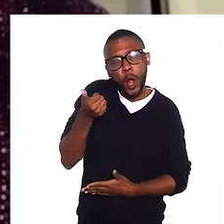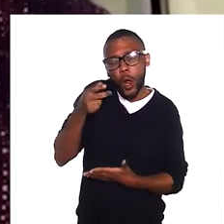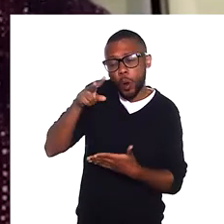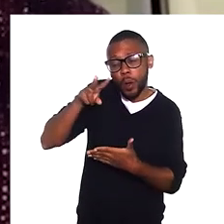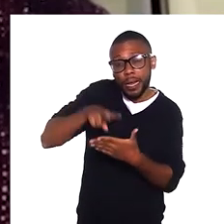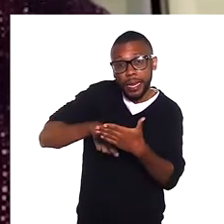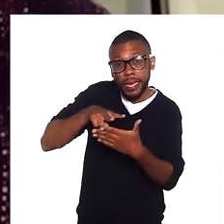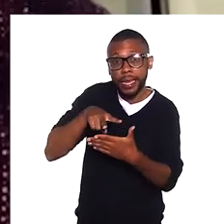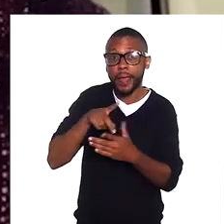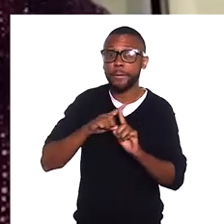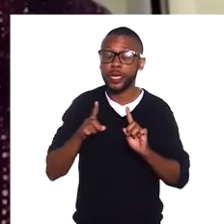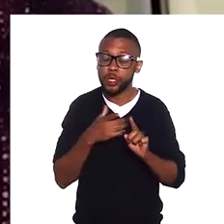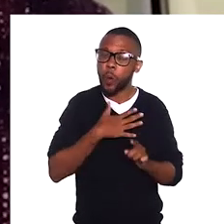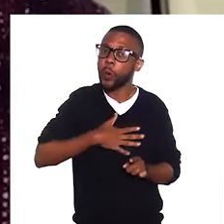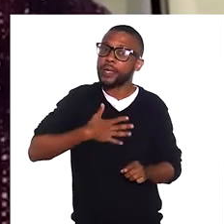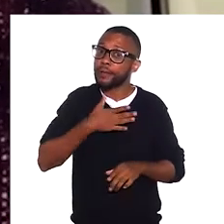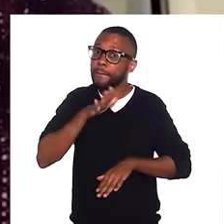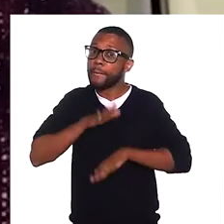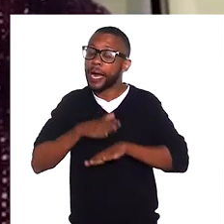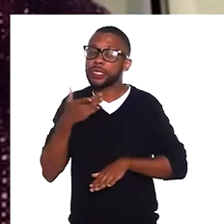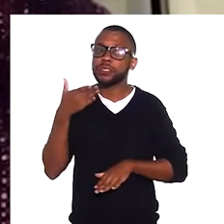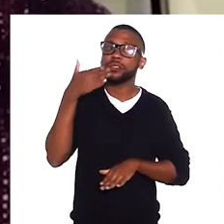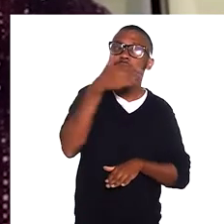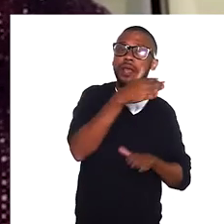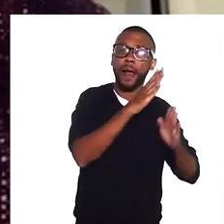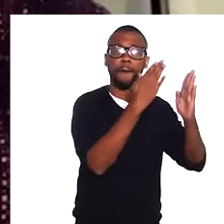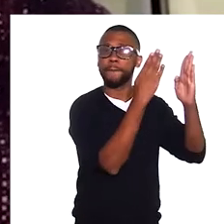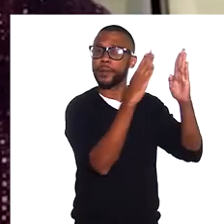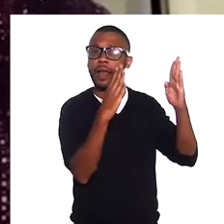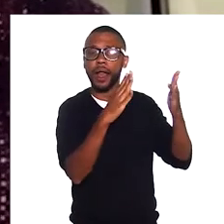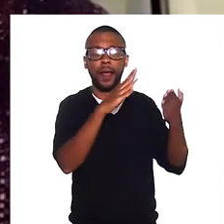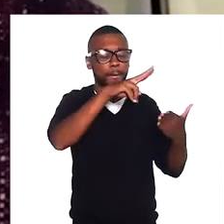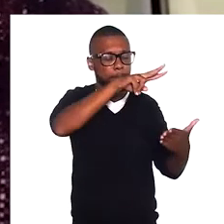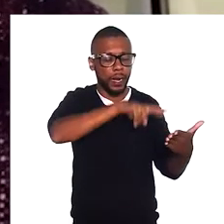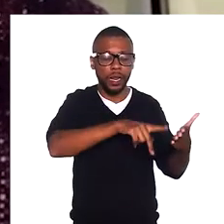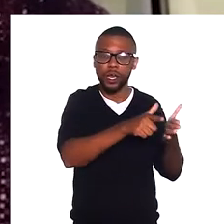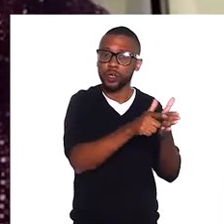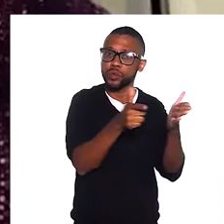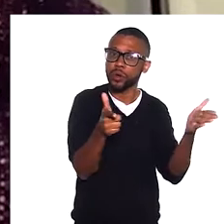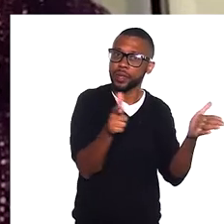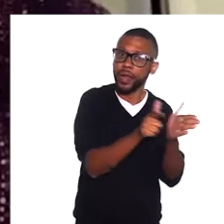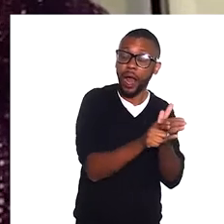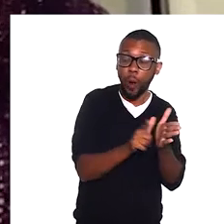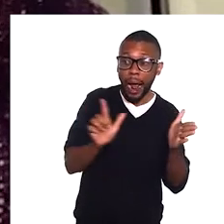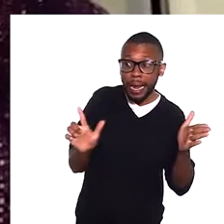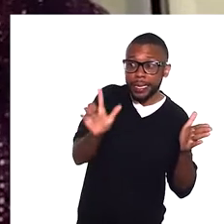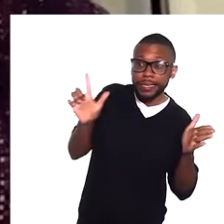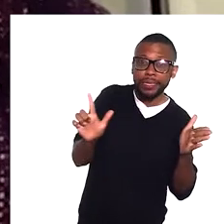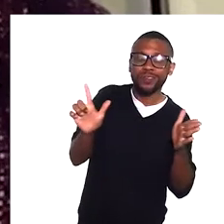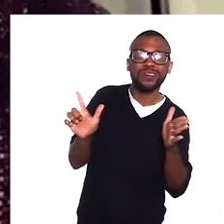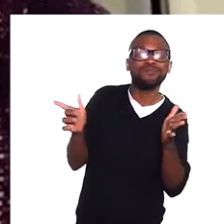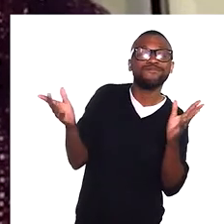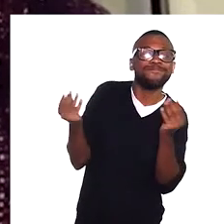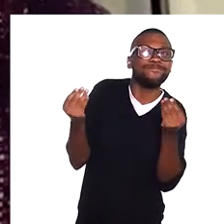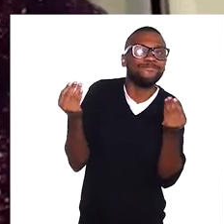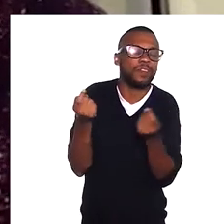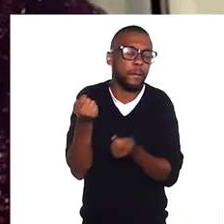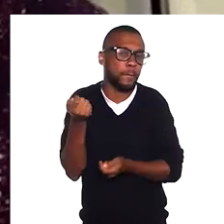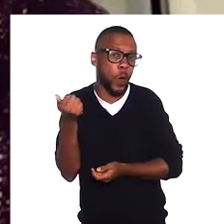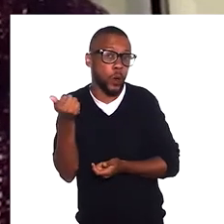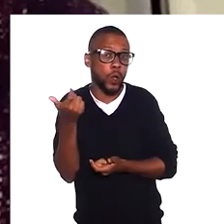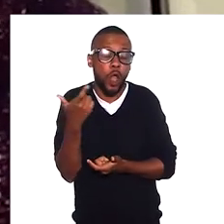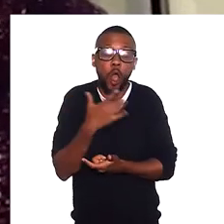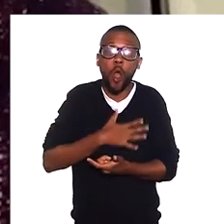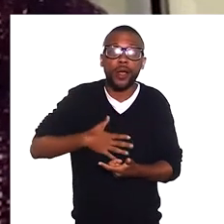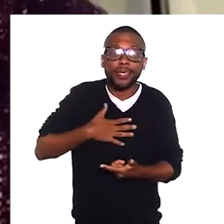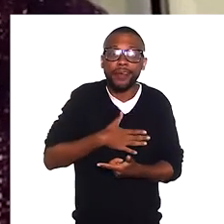época. Eu lia muito jornal. Eu gostava de ir à biblioteca para ler jornal. Eu lia pouquíssima literatura. Eu gostava muito